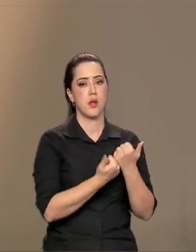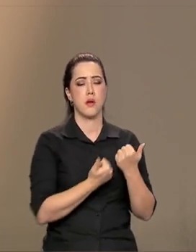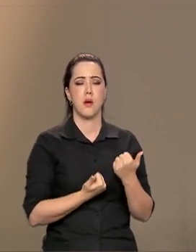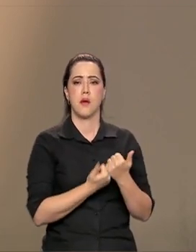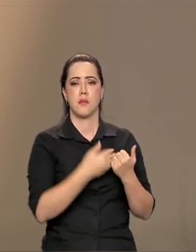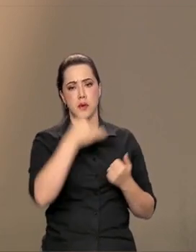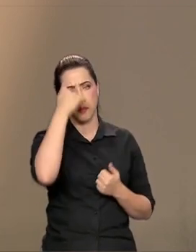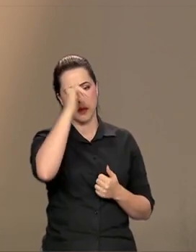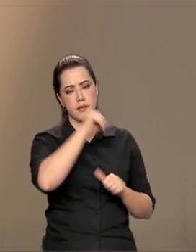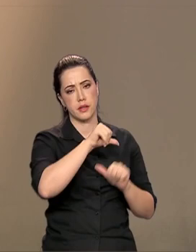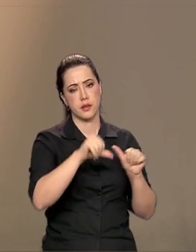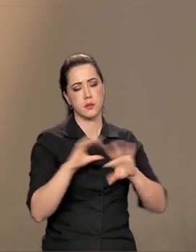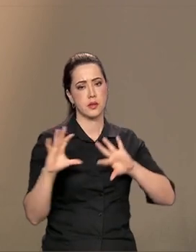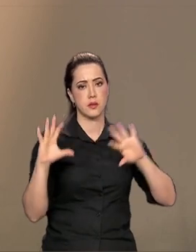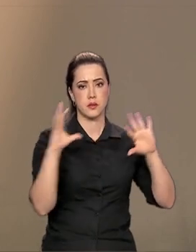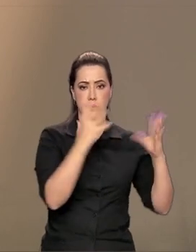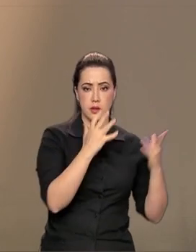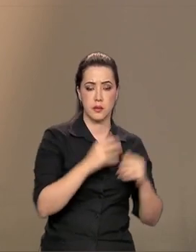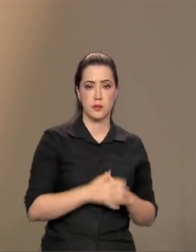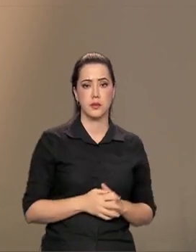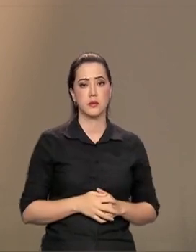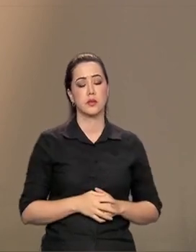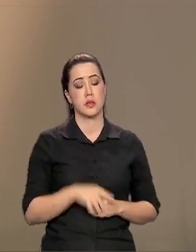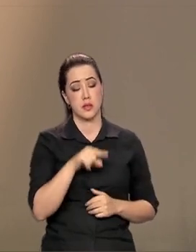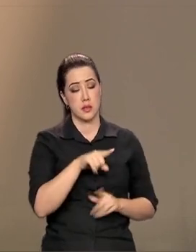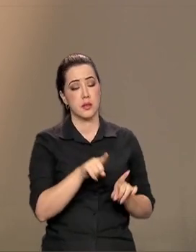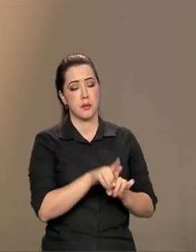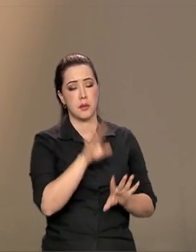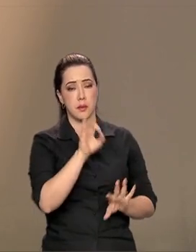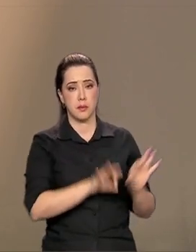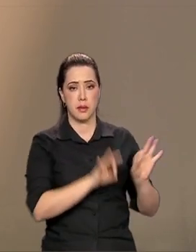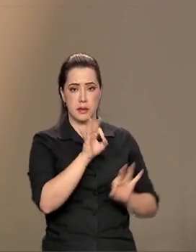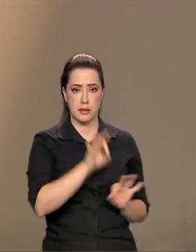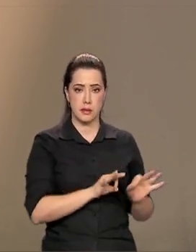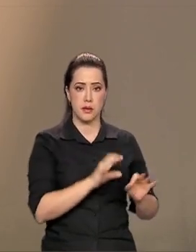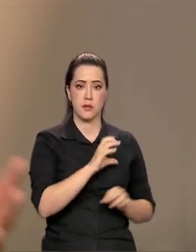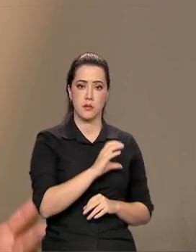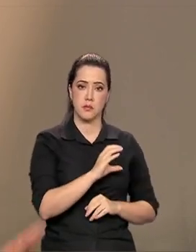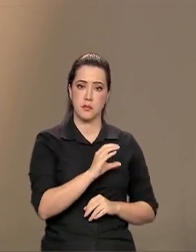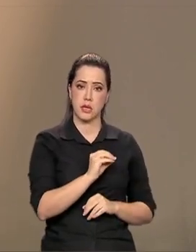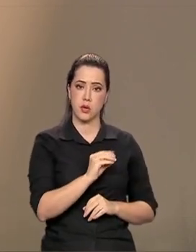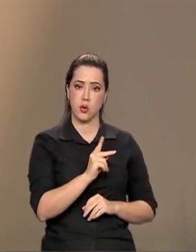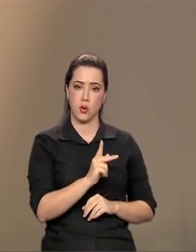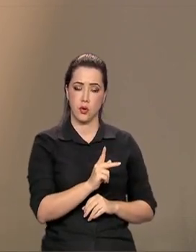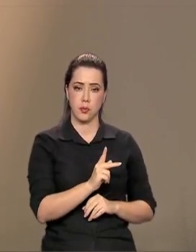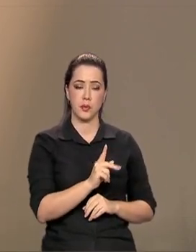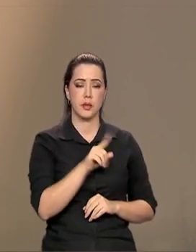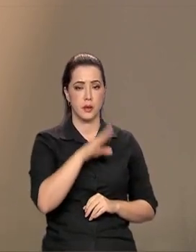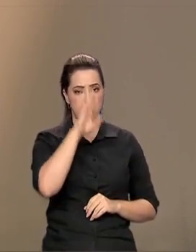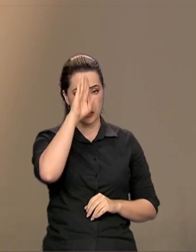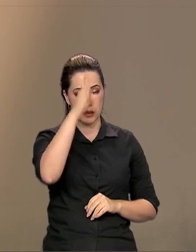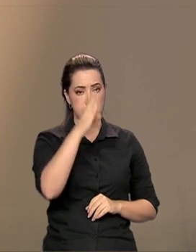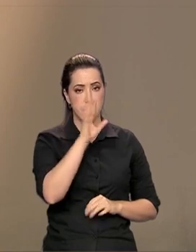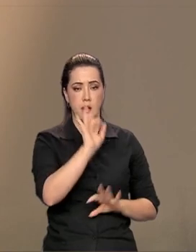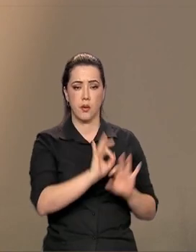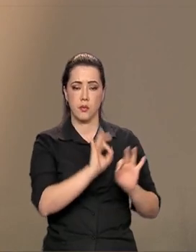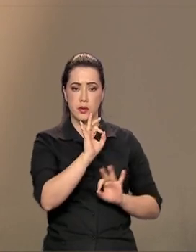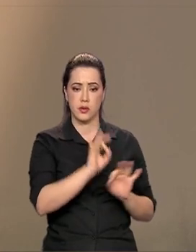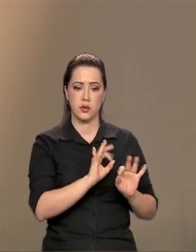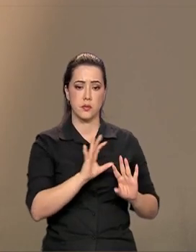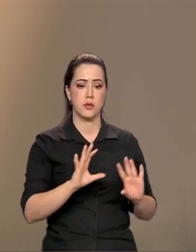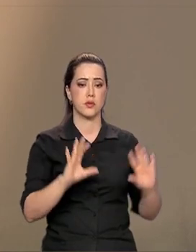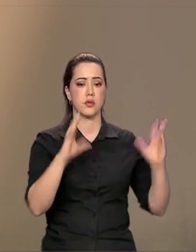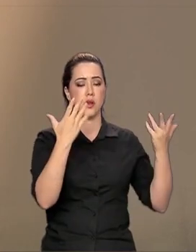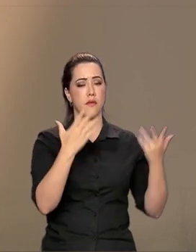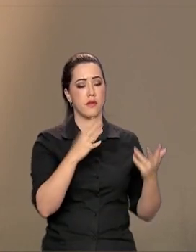combate às mudanças climáticas. E uma espécie de preparação também para a COP, que é o principal evento ambiental. Nós